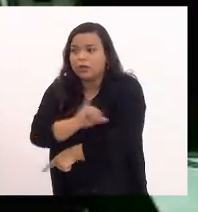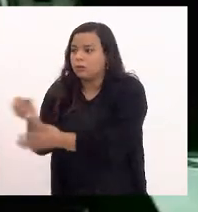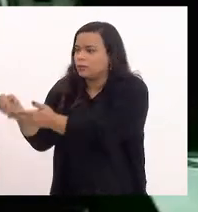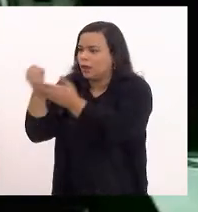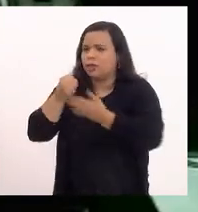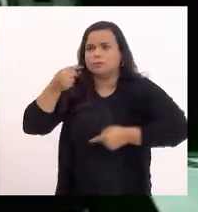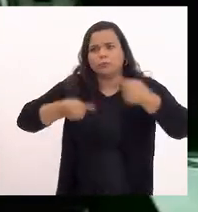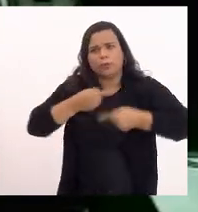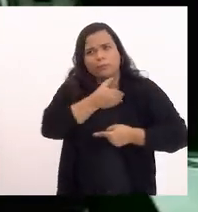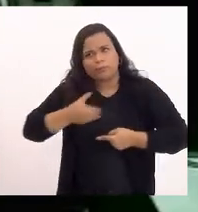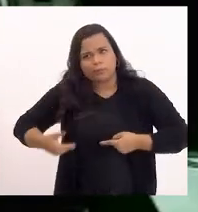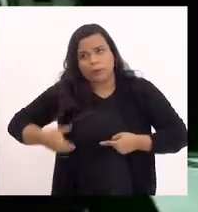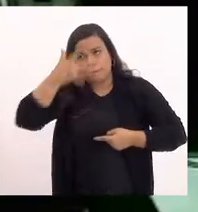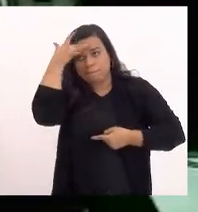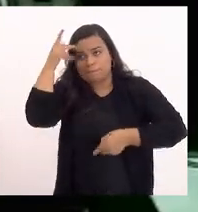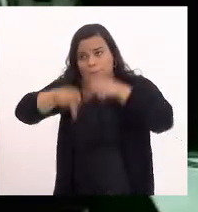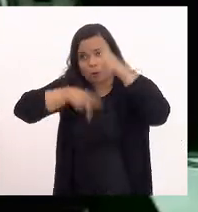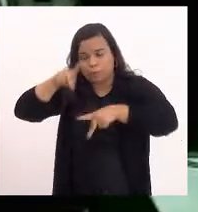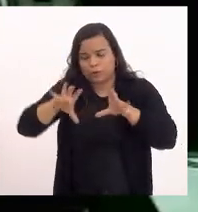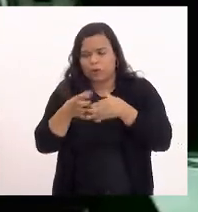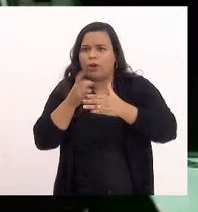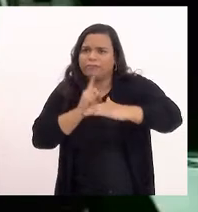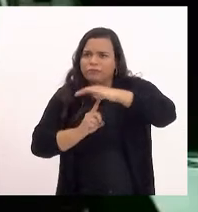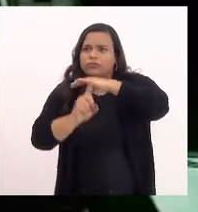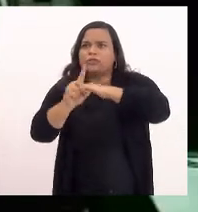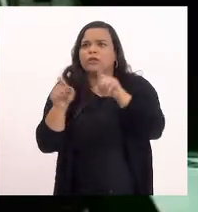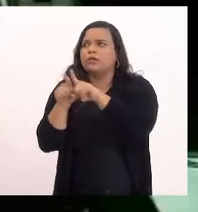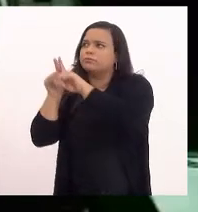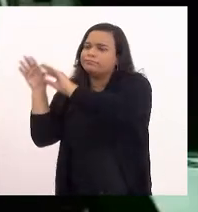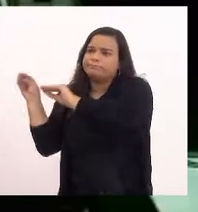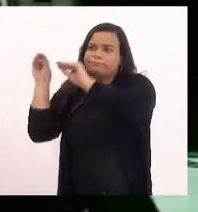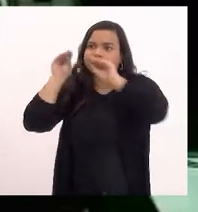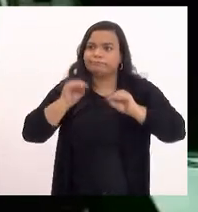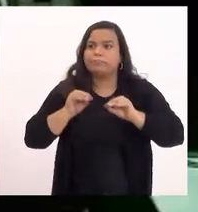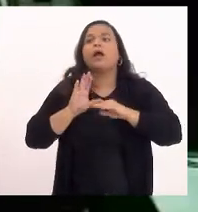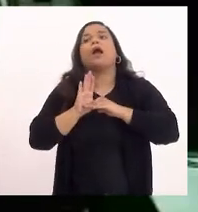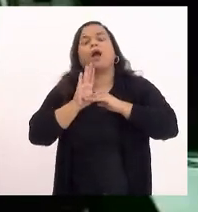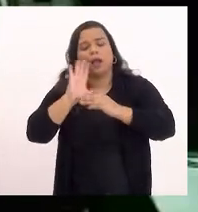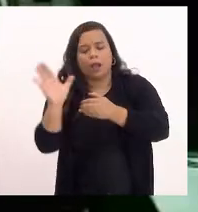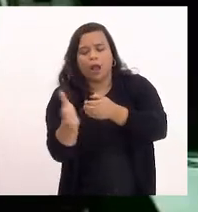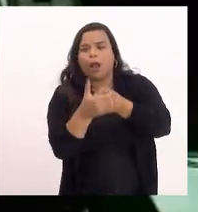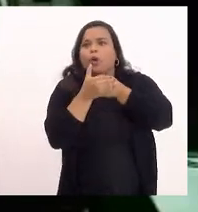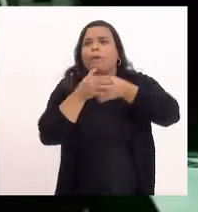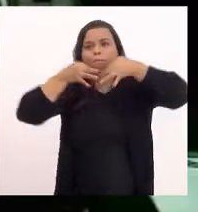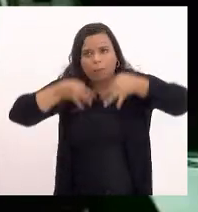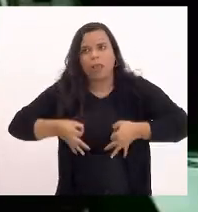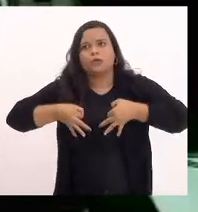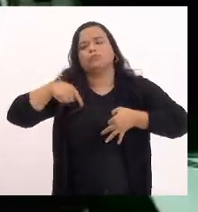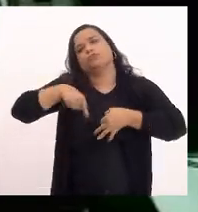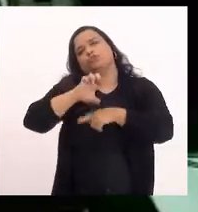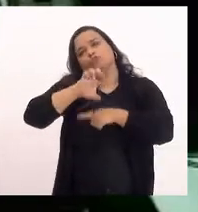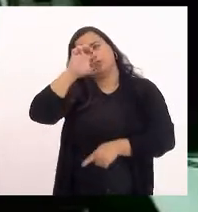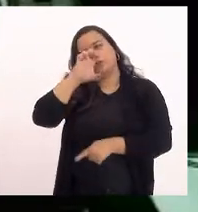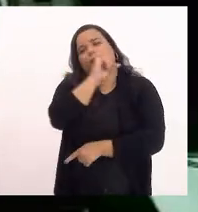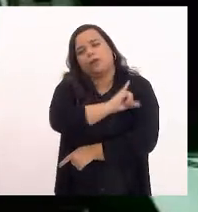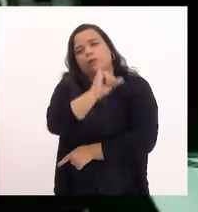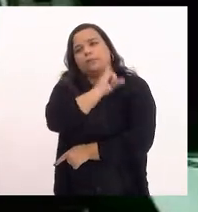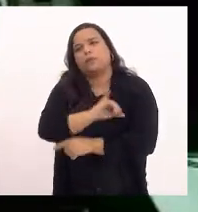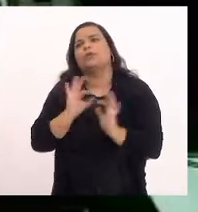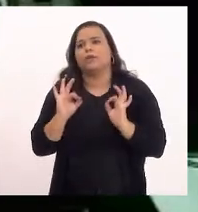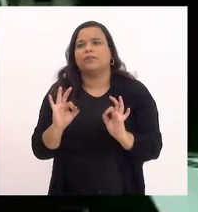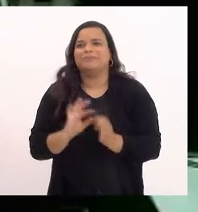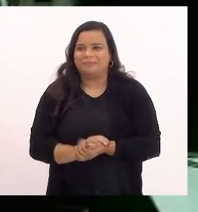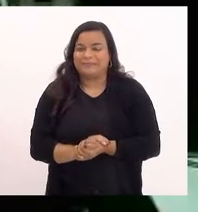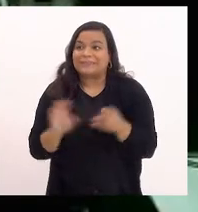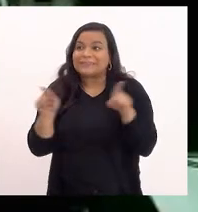refugiada e imigrante tenha uma acolhida real no estado do Rio de Janeiro e aí apontar